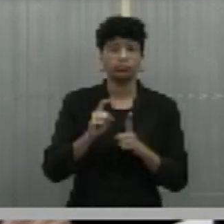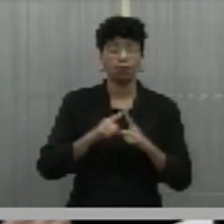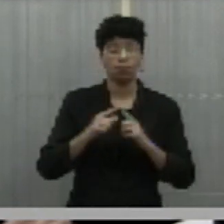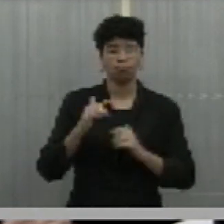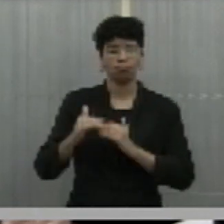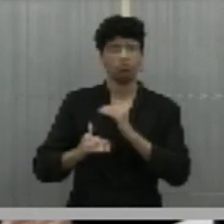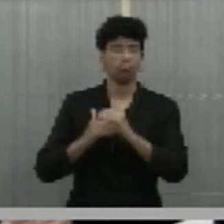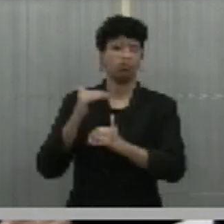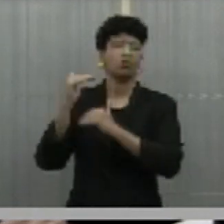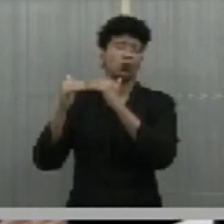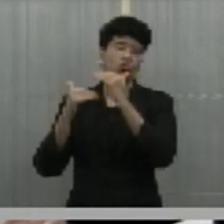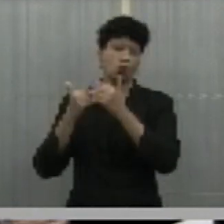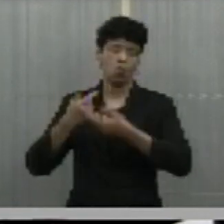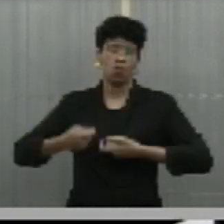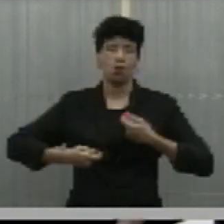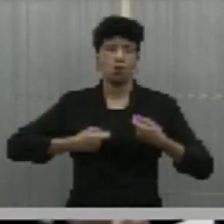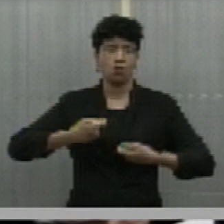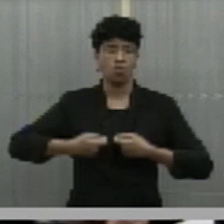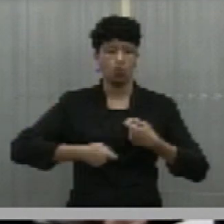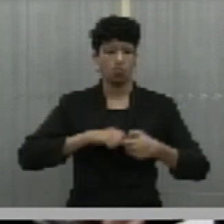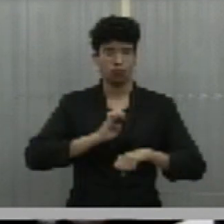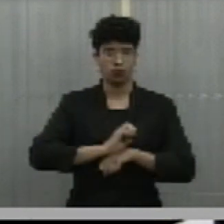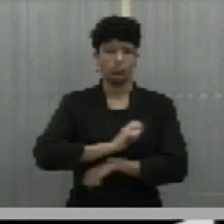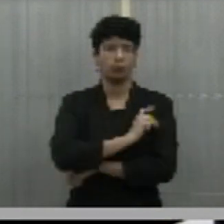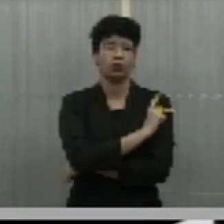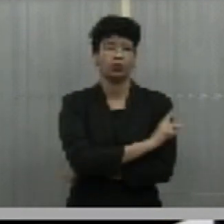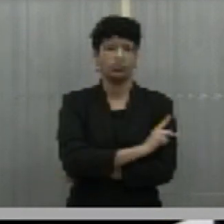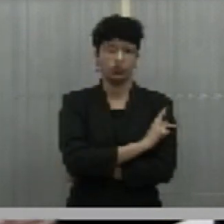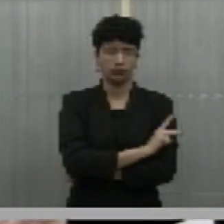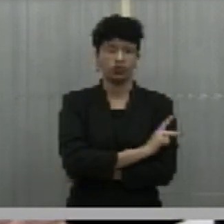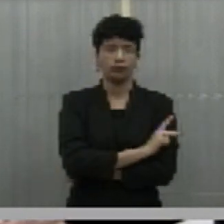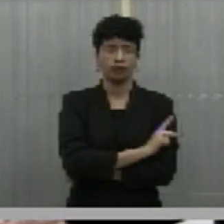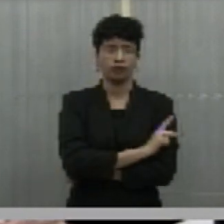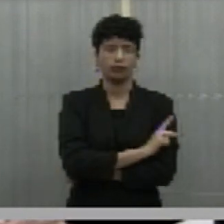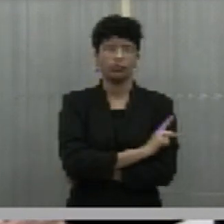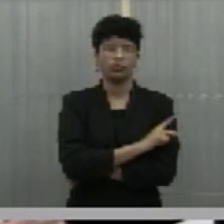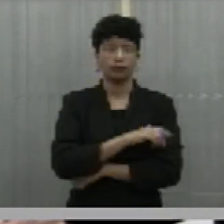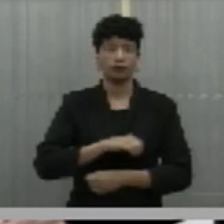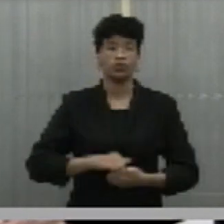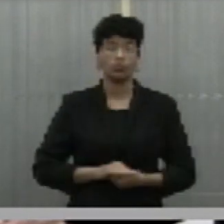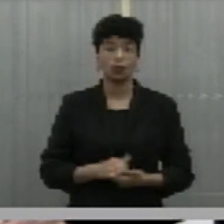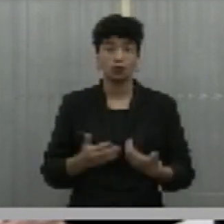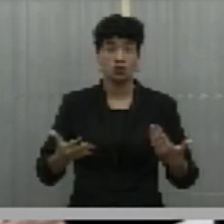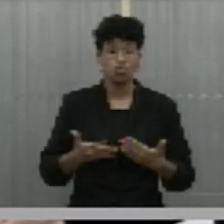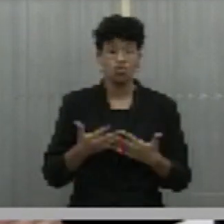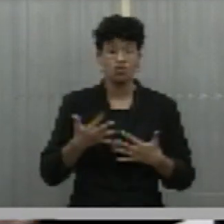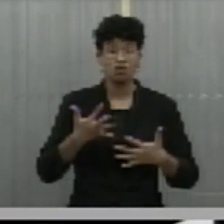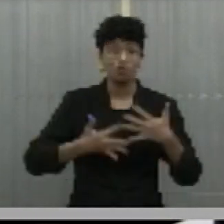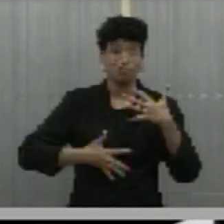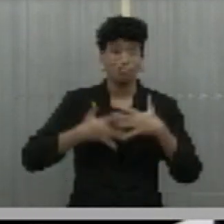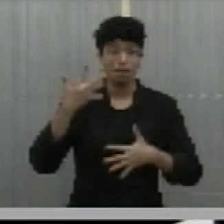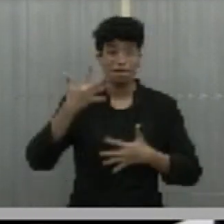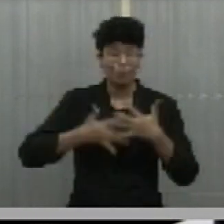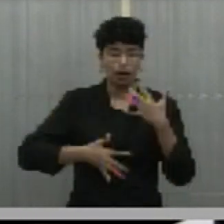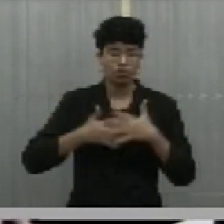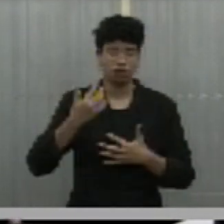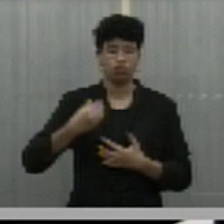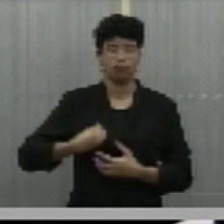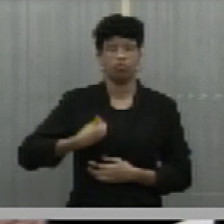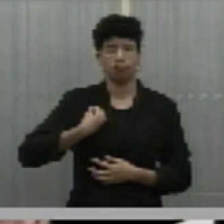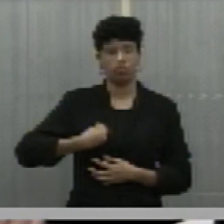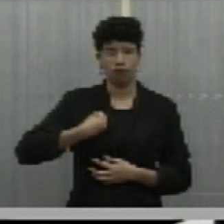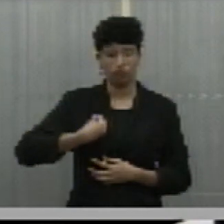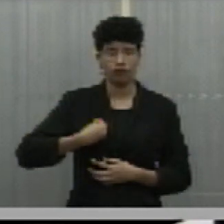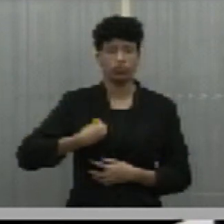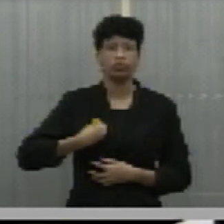desenvolvimento econômico do nosso Estado, que é um dos entraves hoje para a implementação